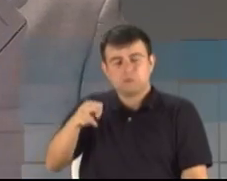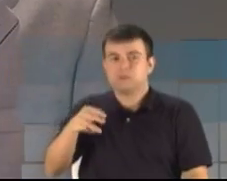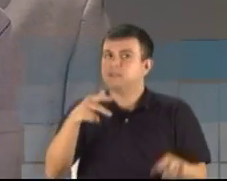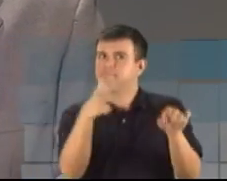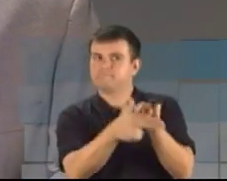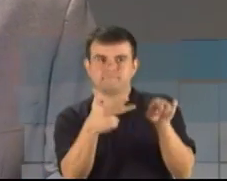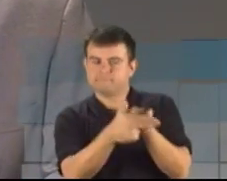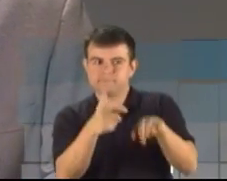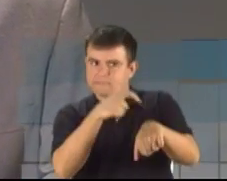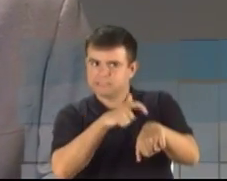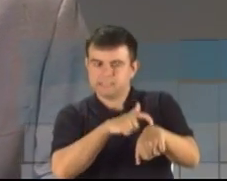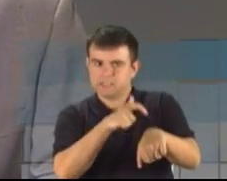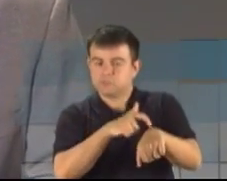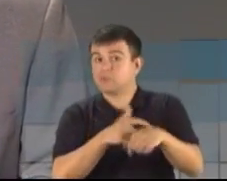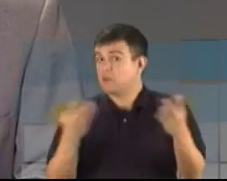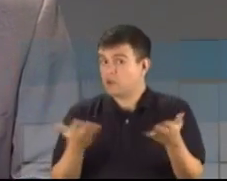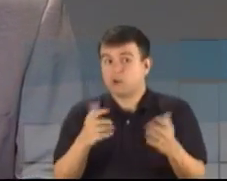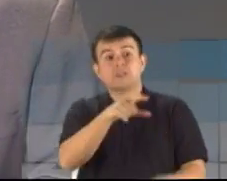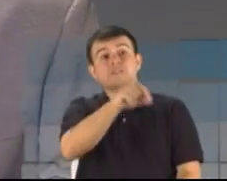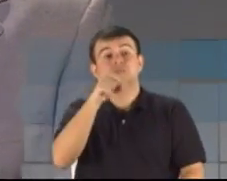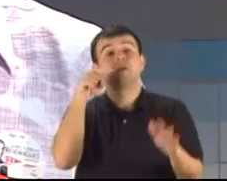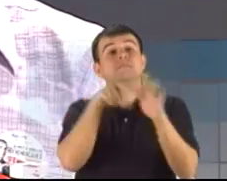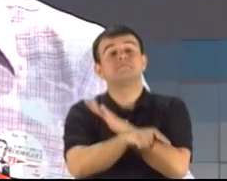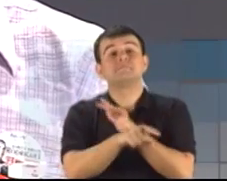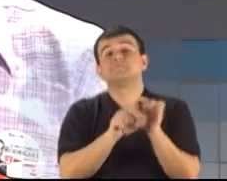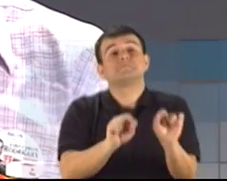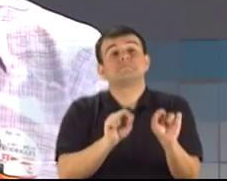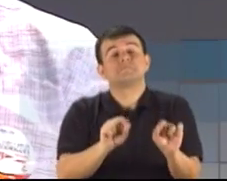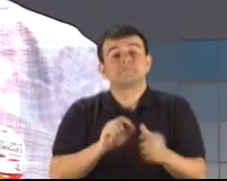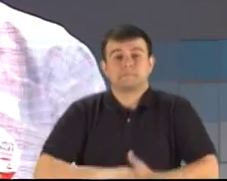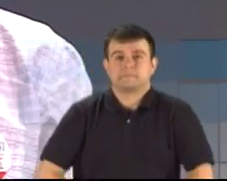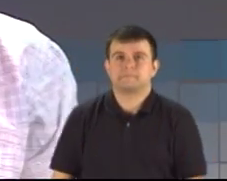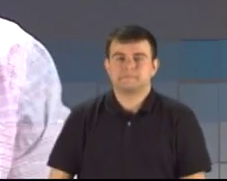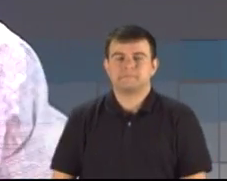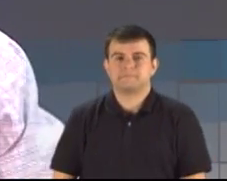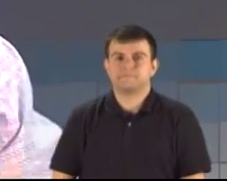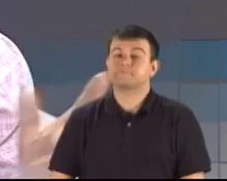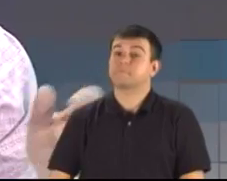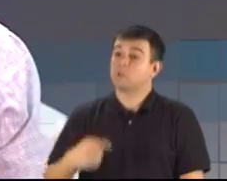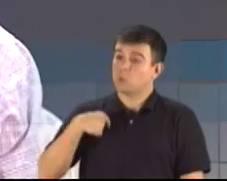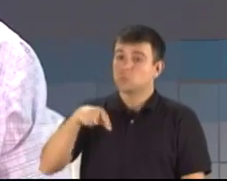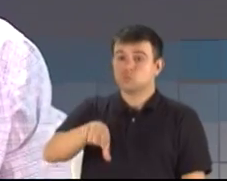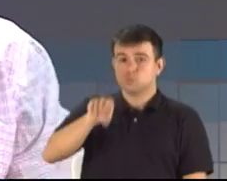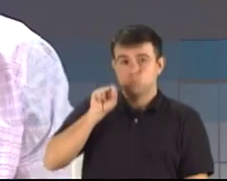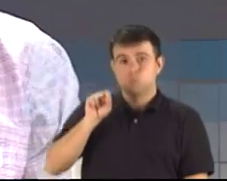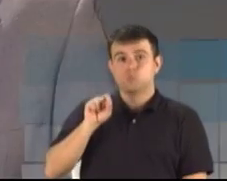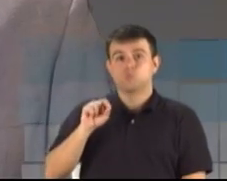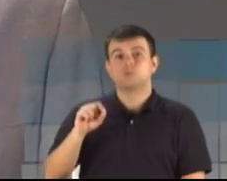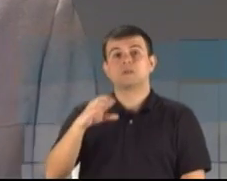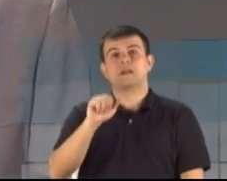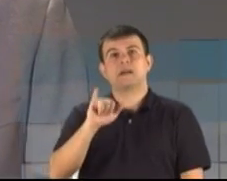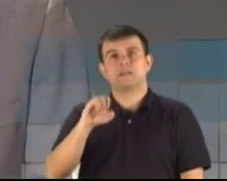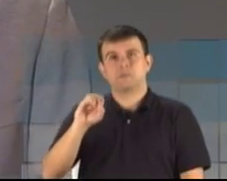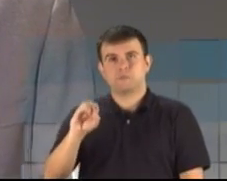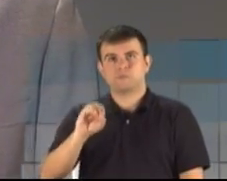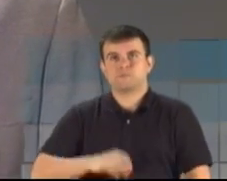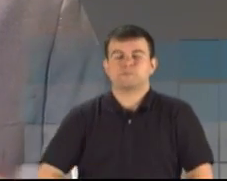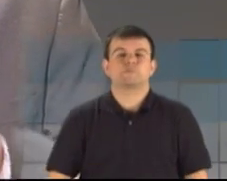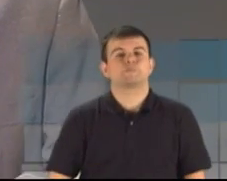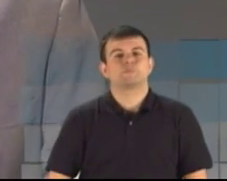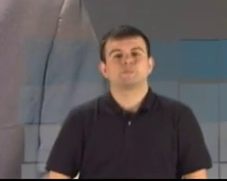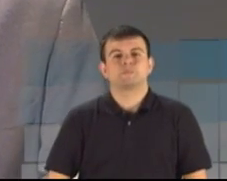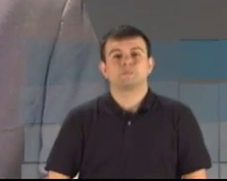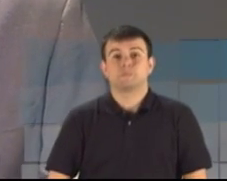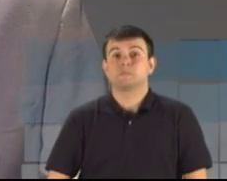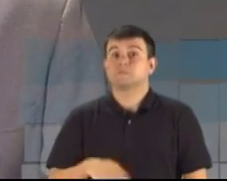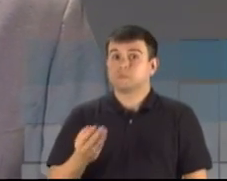Agora, candidato Roberto Villoudre, quem você escolhe para responder? Eu escolho Cariole. Candidato, então o senhor tem